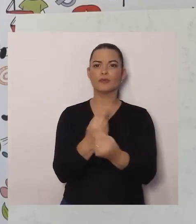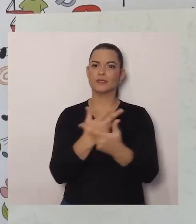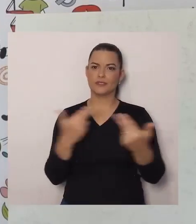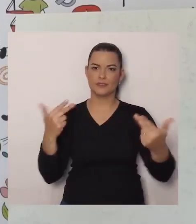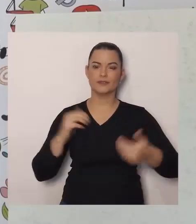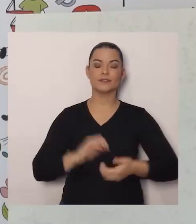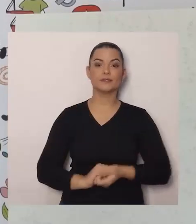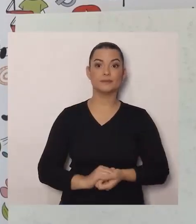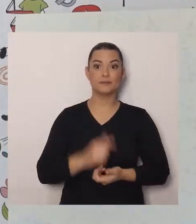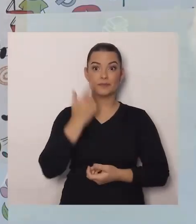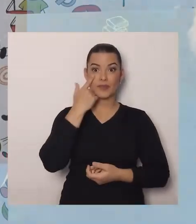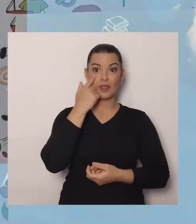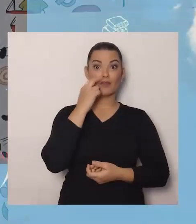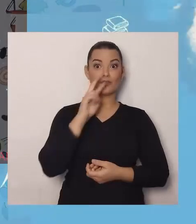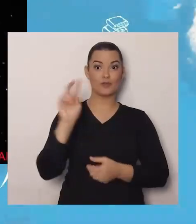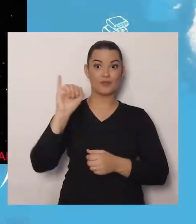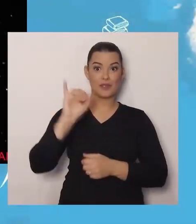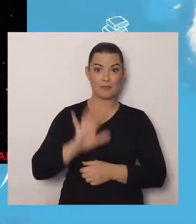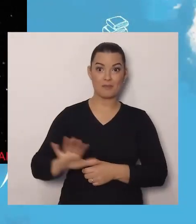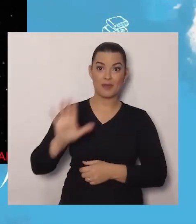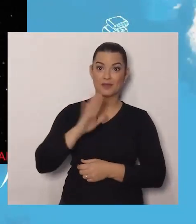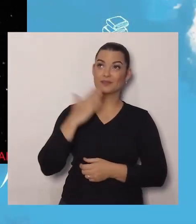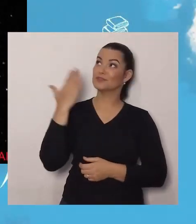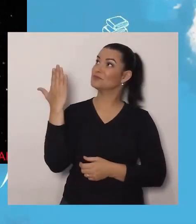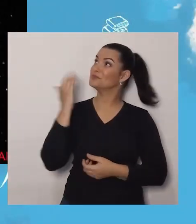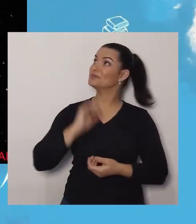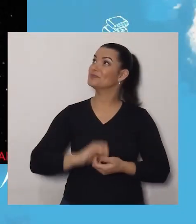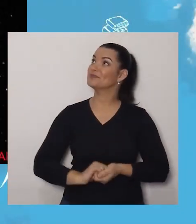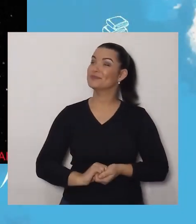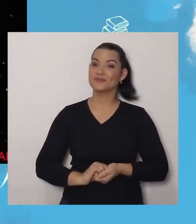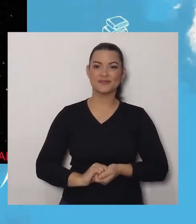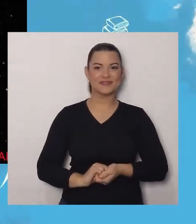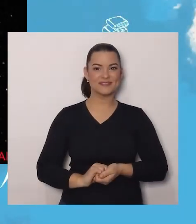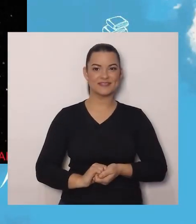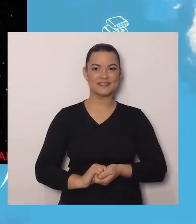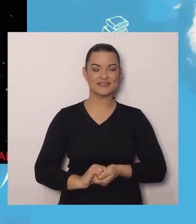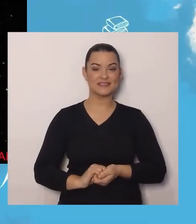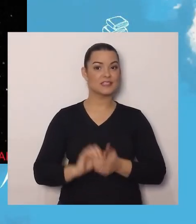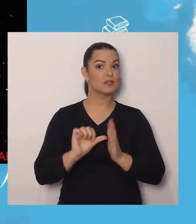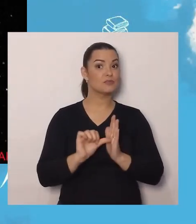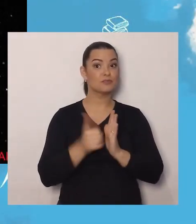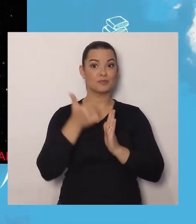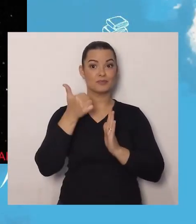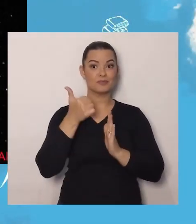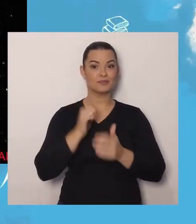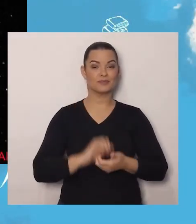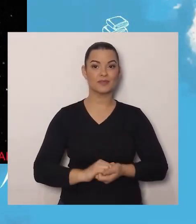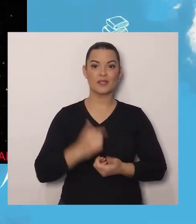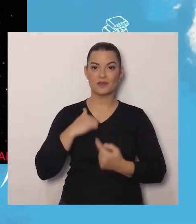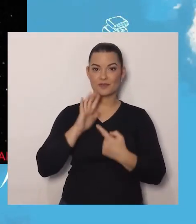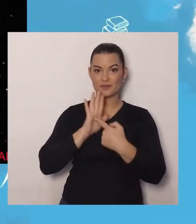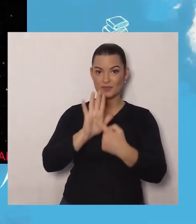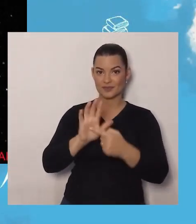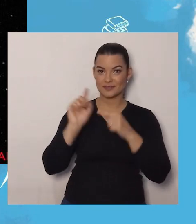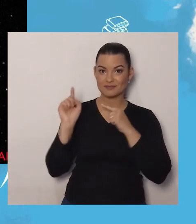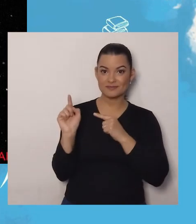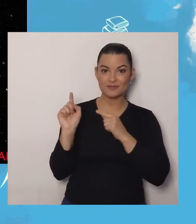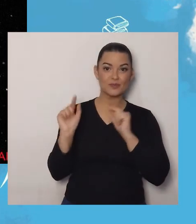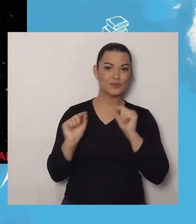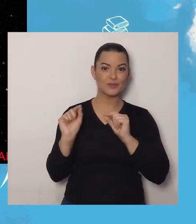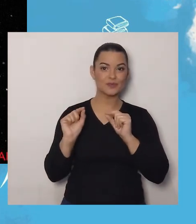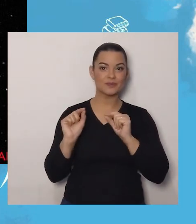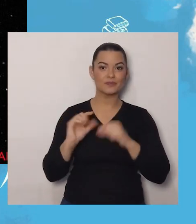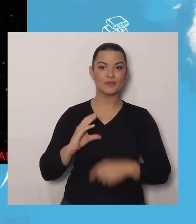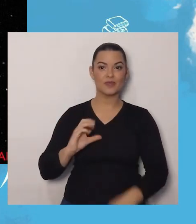Observem essa imagem, Que eu vou te mostrar, Então a primeira coisa, Que eu estou te mostrando, É a